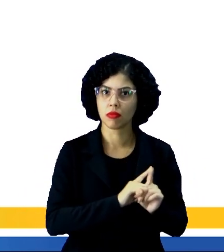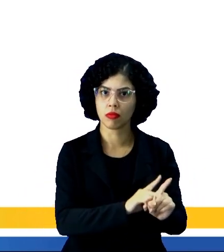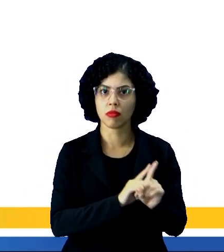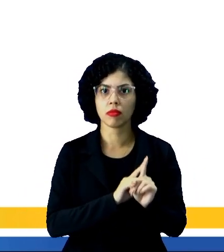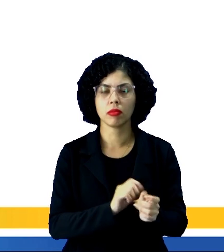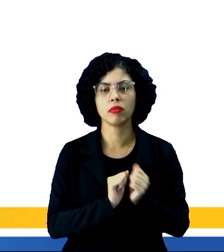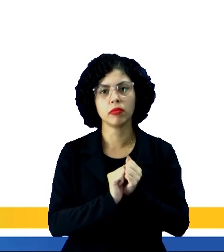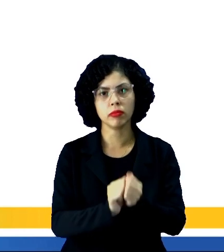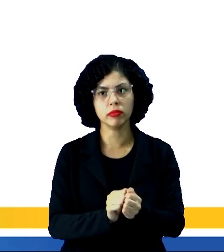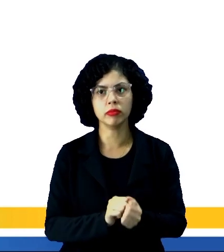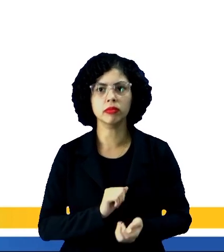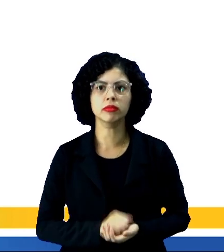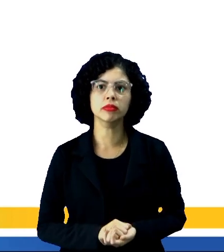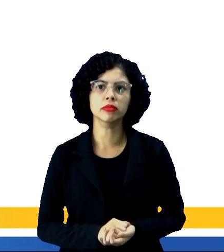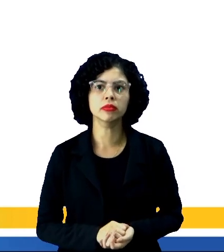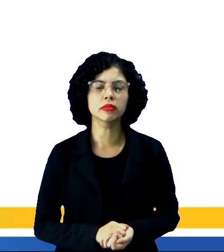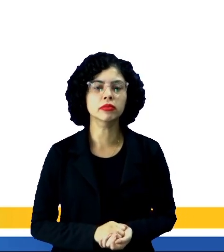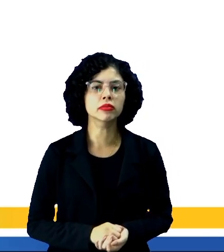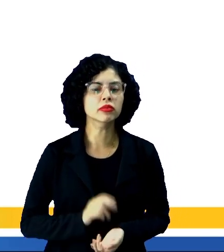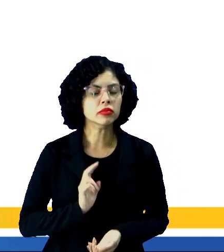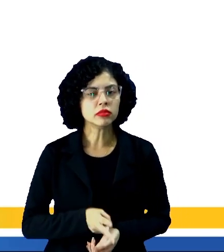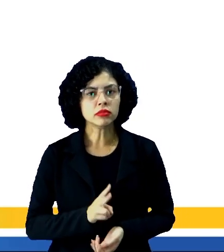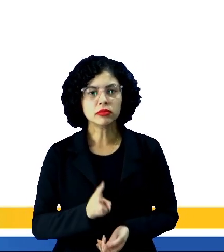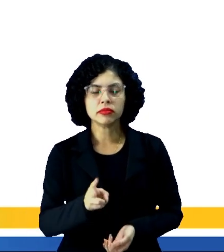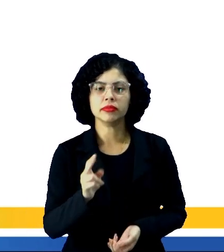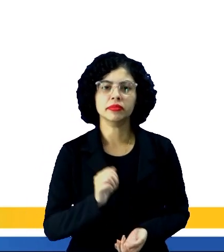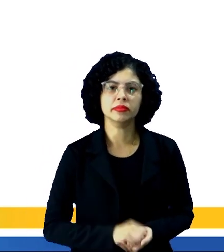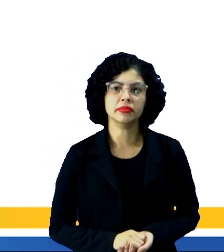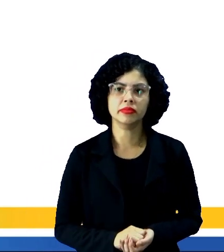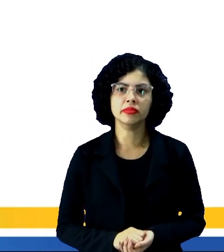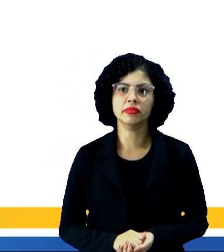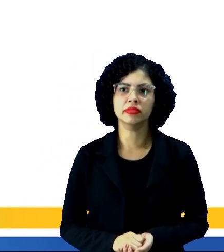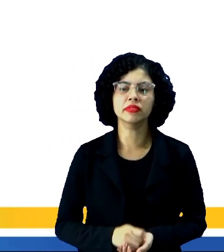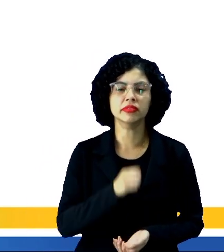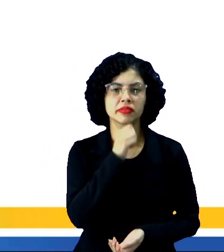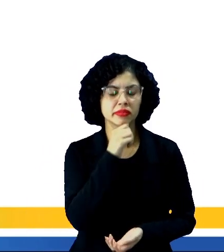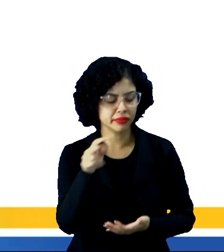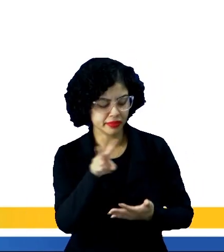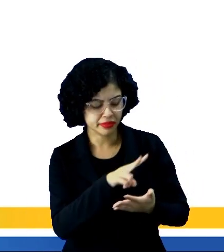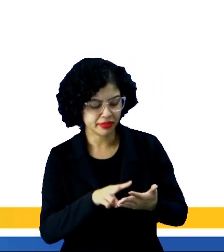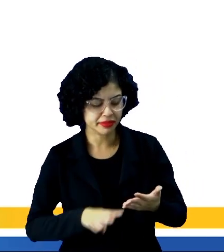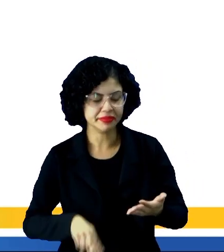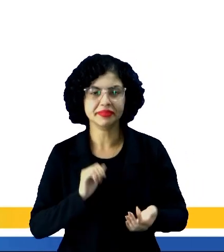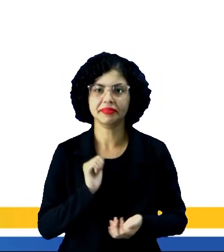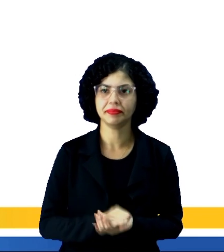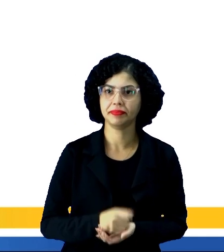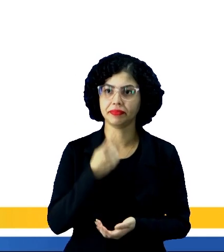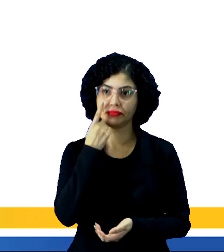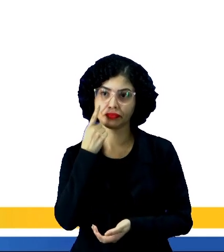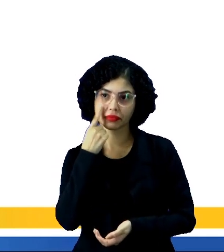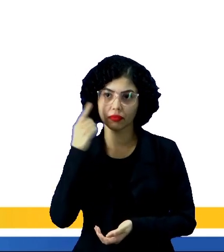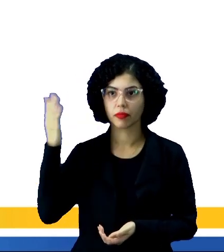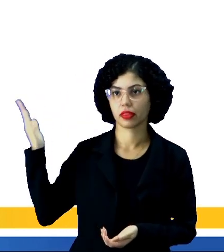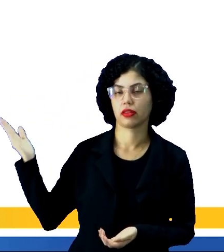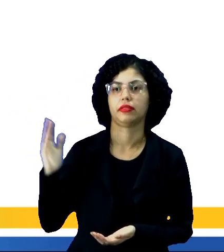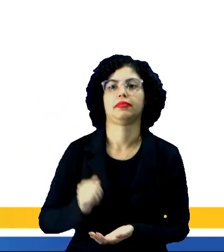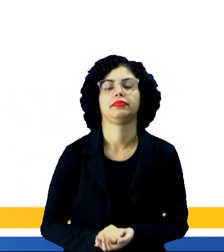compõem, ok? Vamos continuar. A gente vai ler uma notícia, gente. Olha só, essa notícia, né?